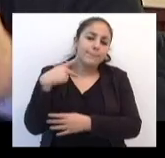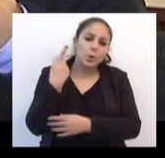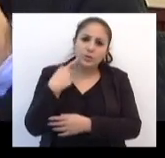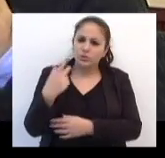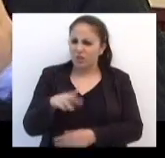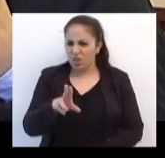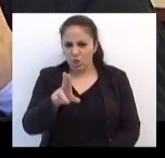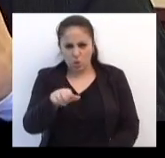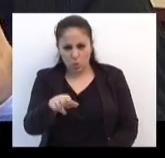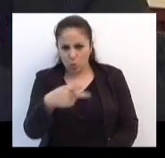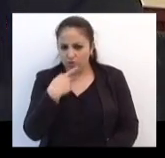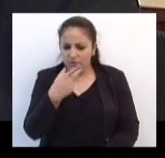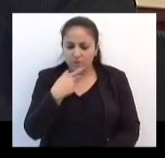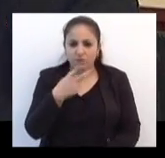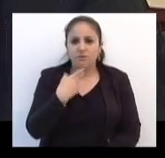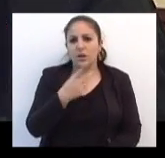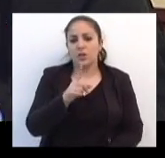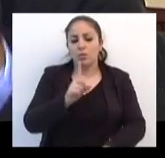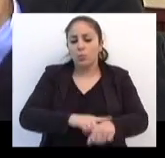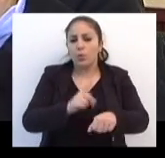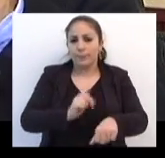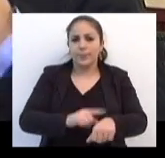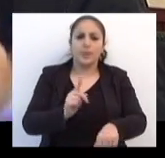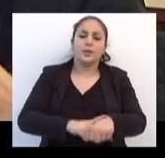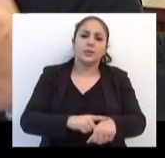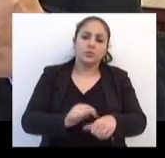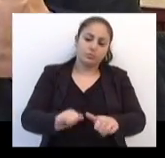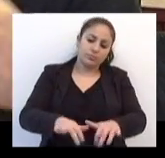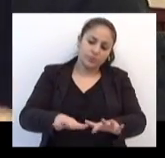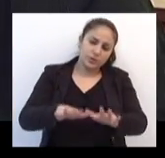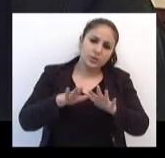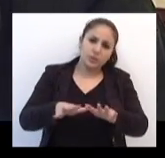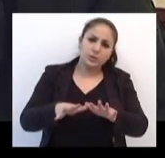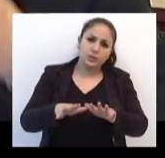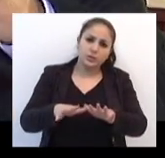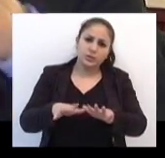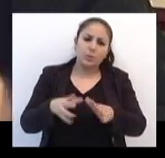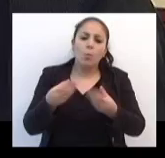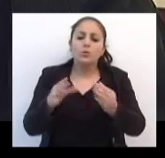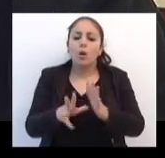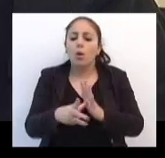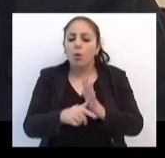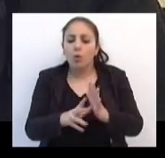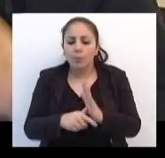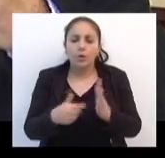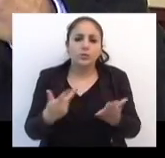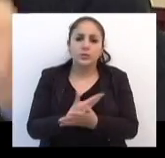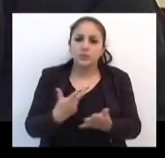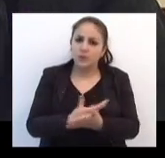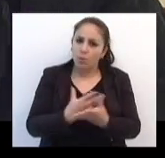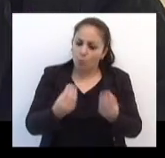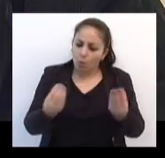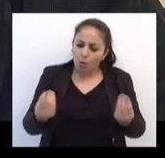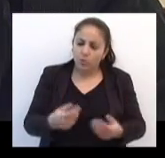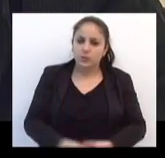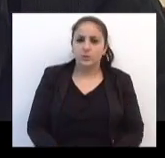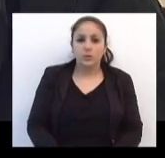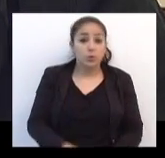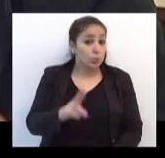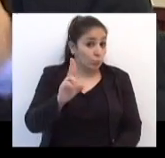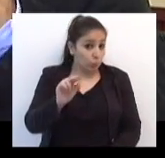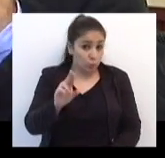Mas nunca o vereador Lamme falou sobre o mensalão tucano que está prescrevendo, que é o vovô dos mensalões, que é o pai dos mensalões.